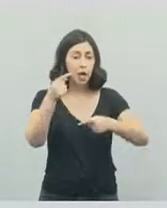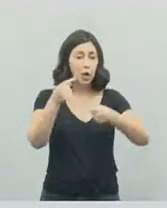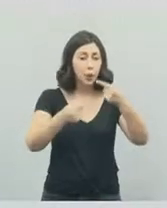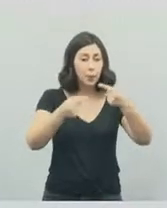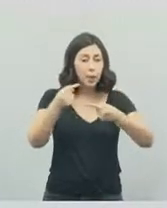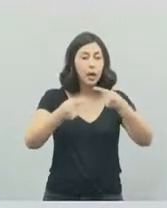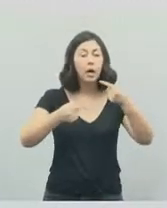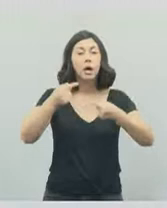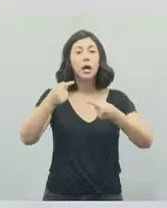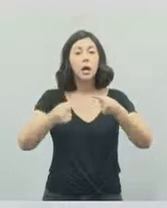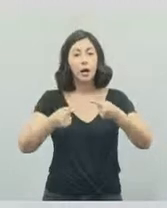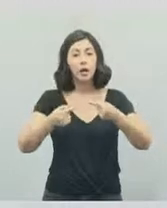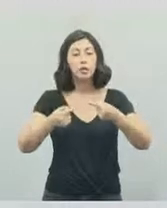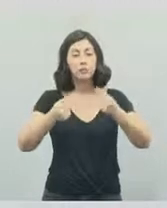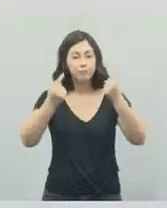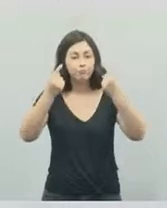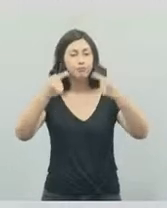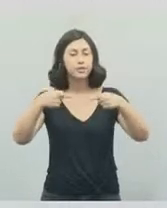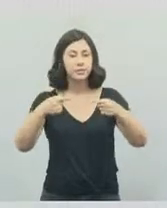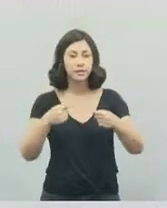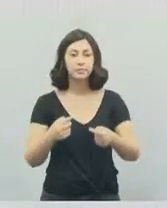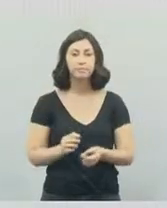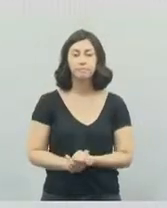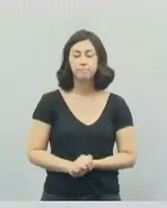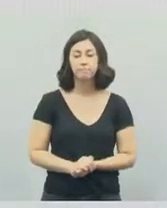essa vaga tão importante.